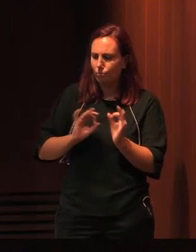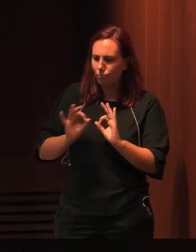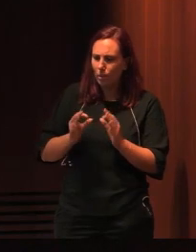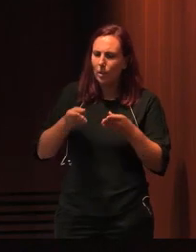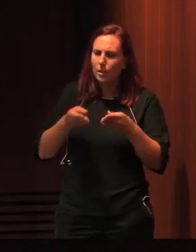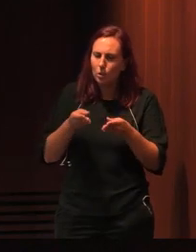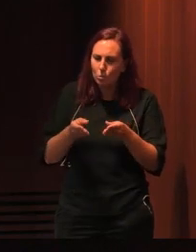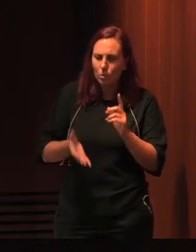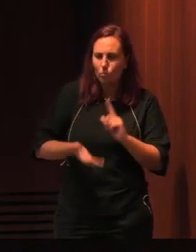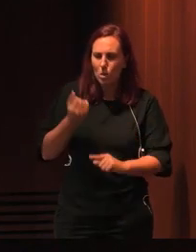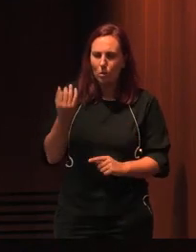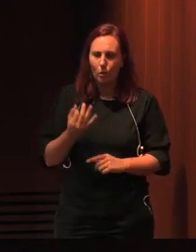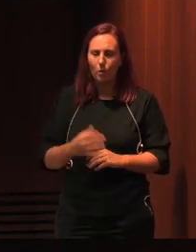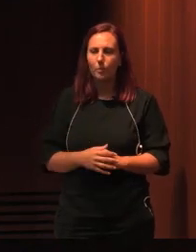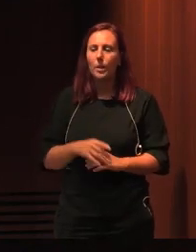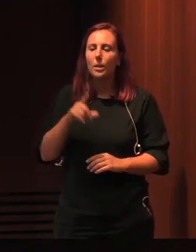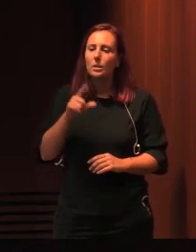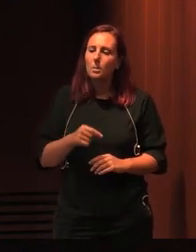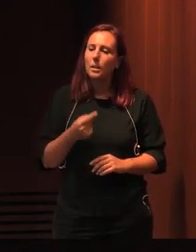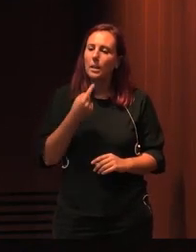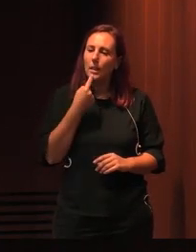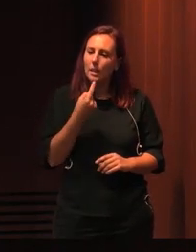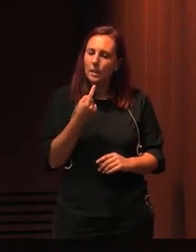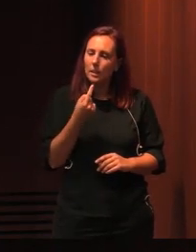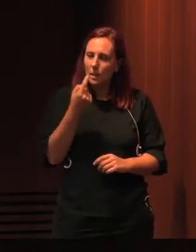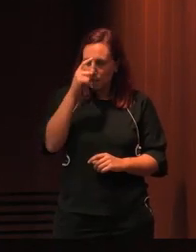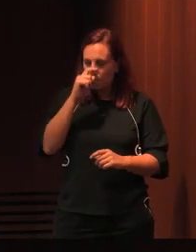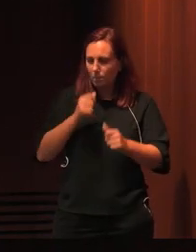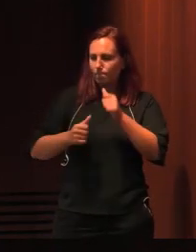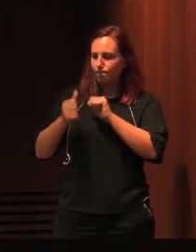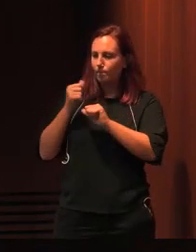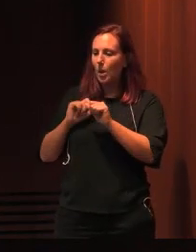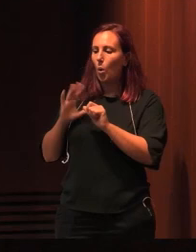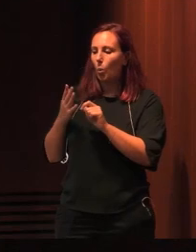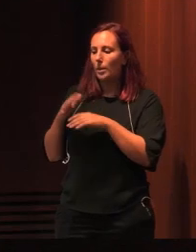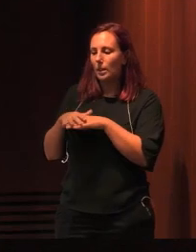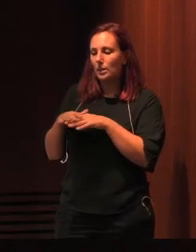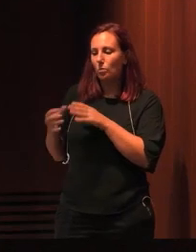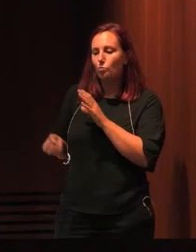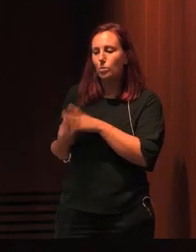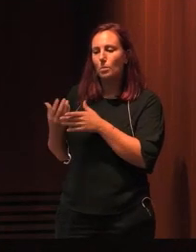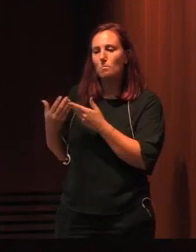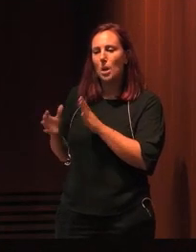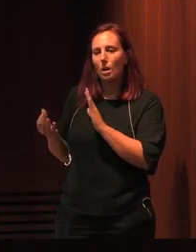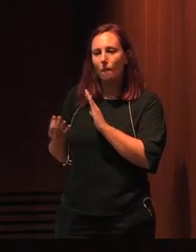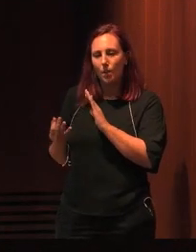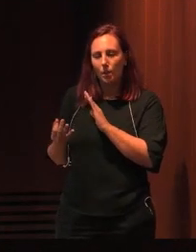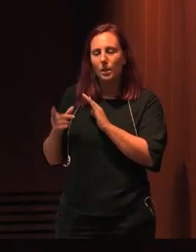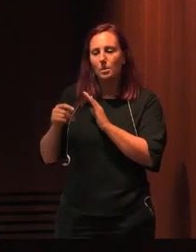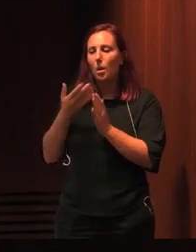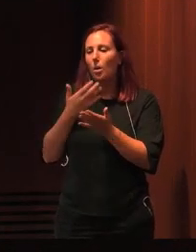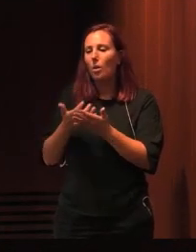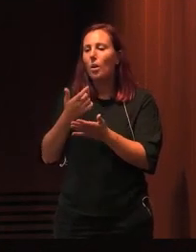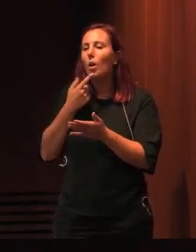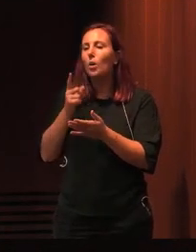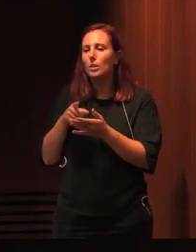ajudam a concretizá-los. Não posso deixar de recuar até à criação da rede. E, uma vez mais, salientar